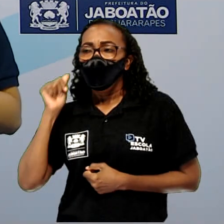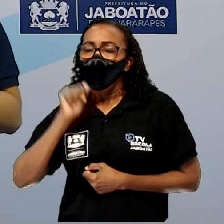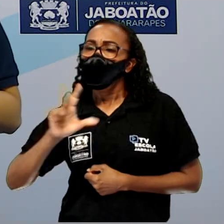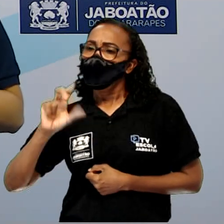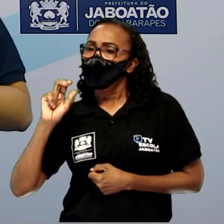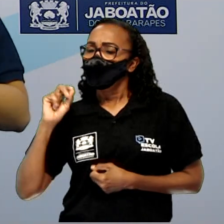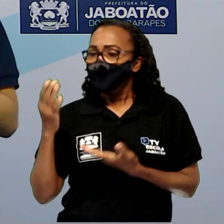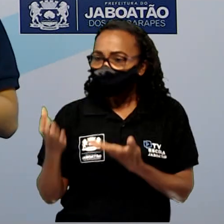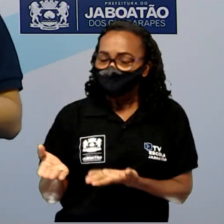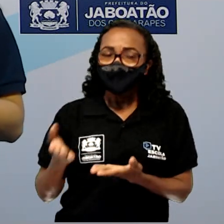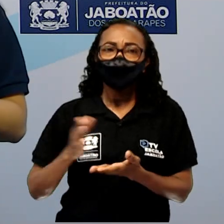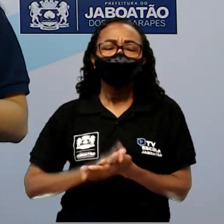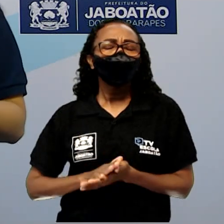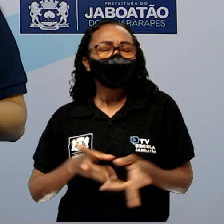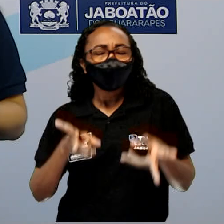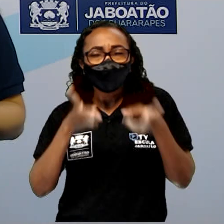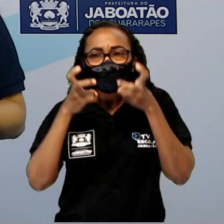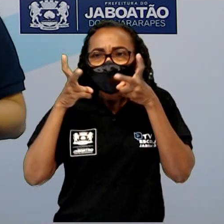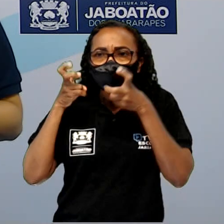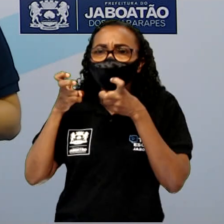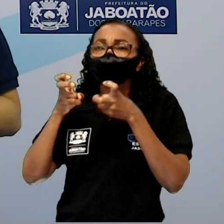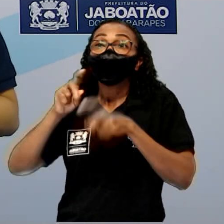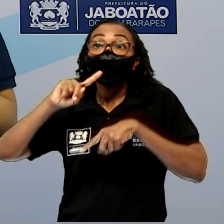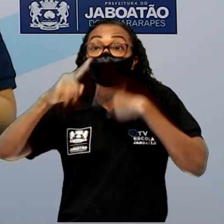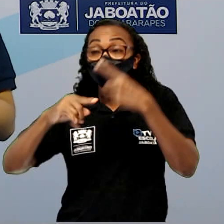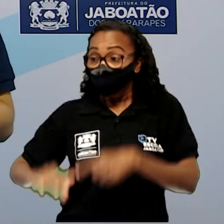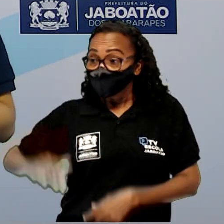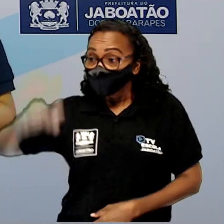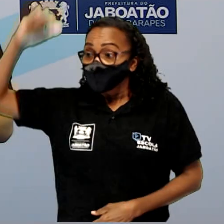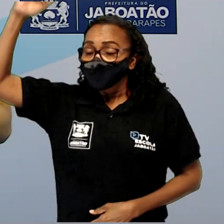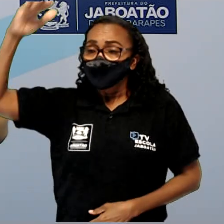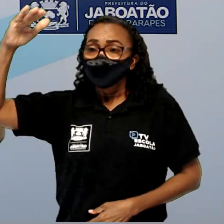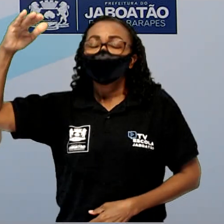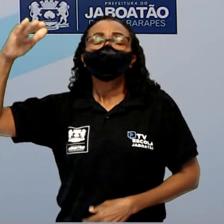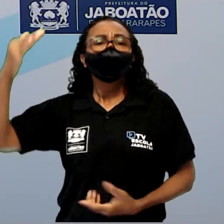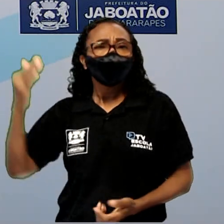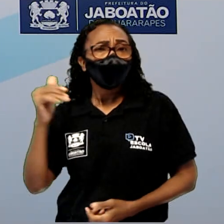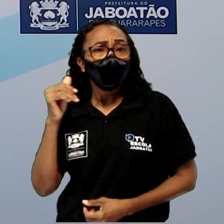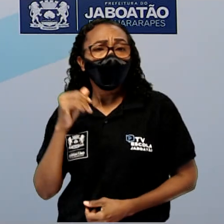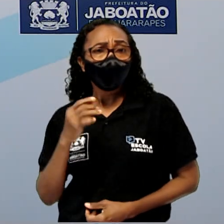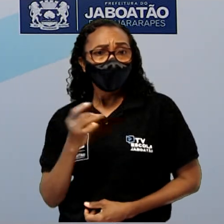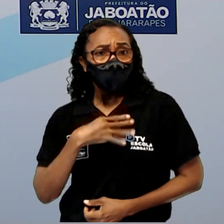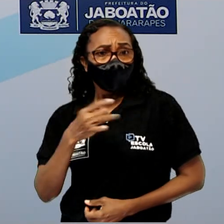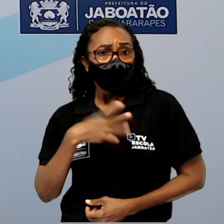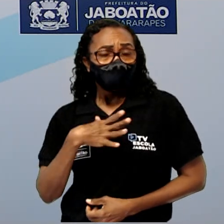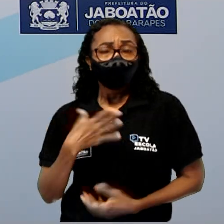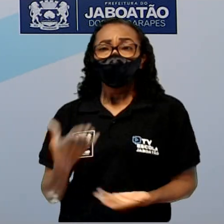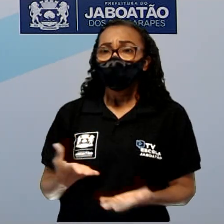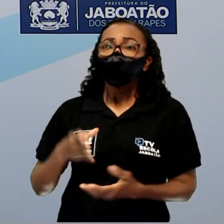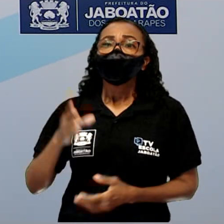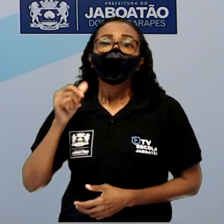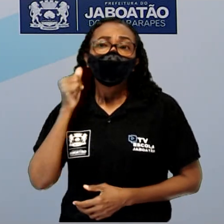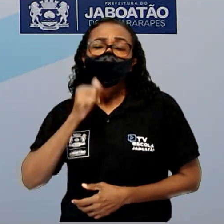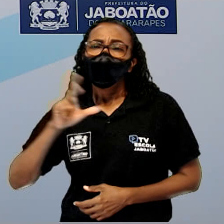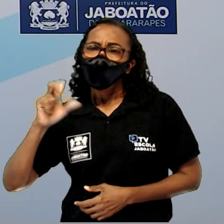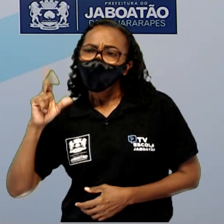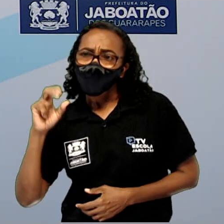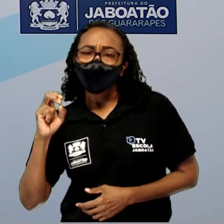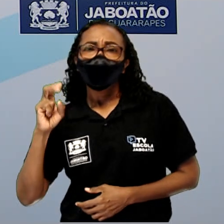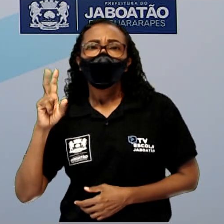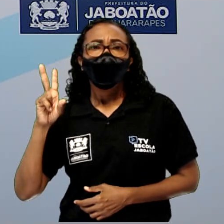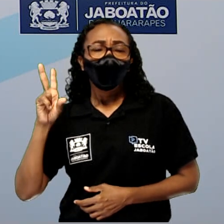Também, eu percebi isso depois de adulta, que o medo que a Chapeuzinho tinha de que a avó viesse a morrer, devido à